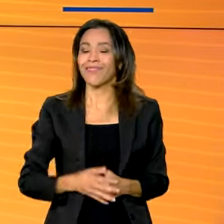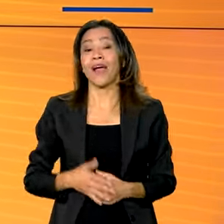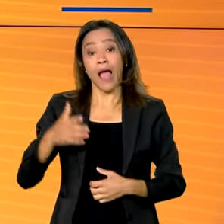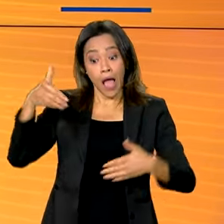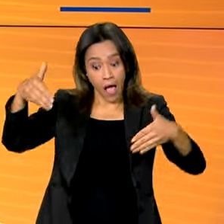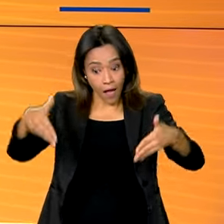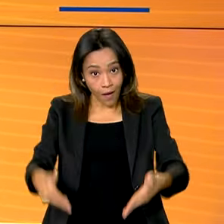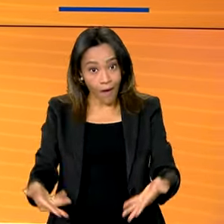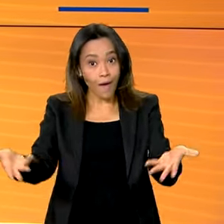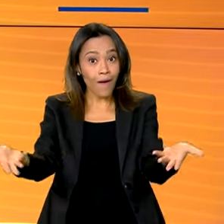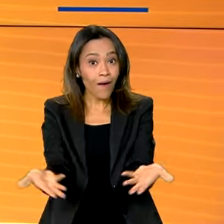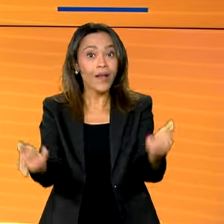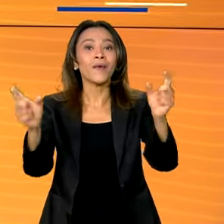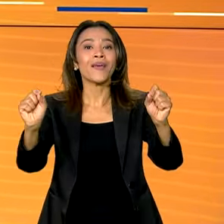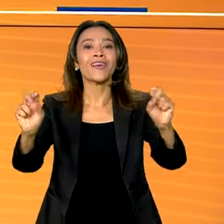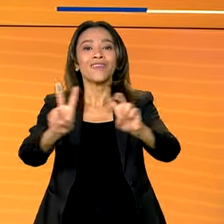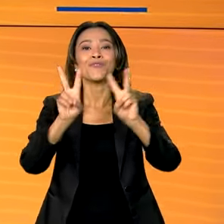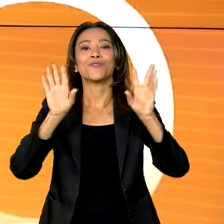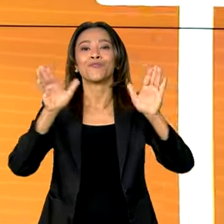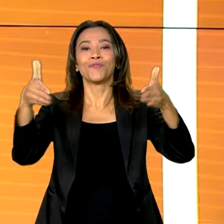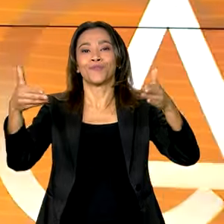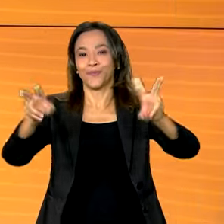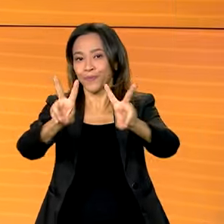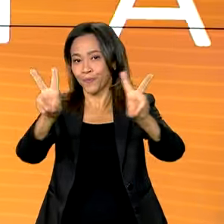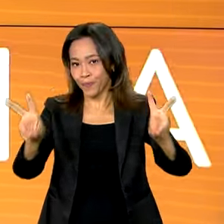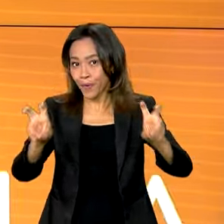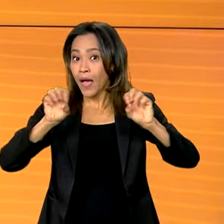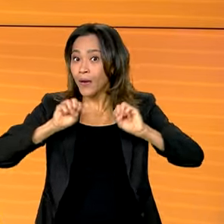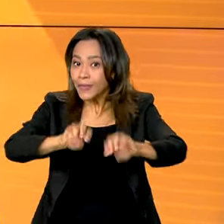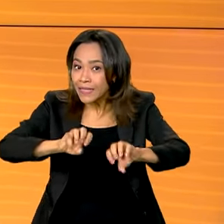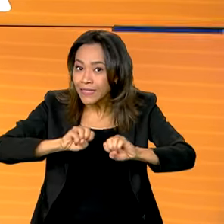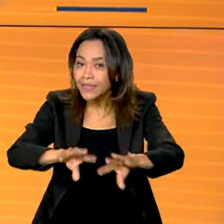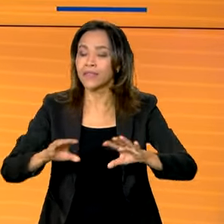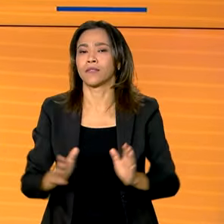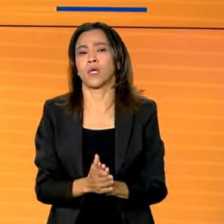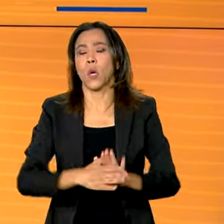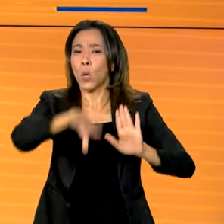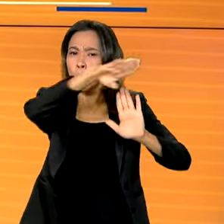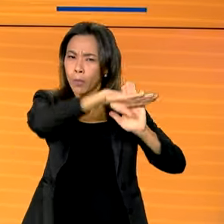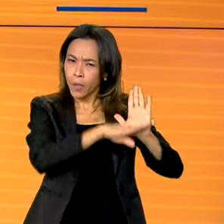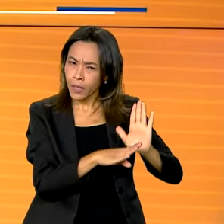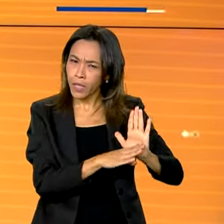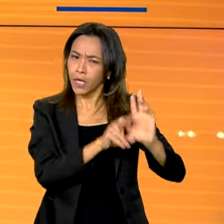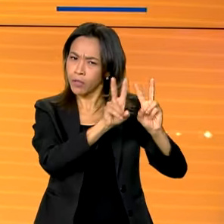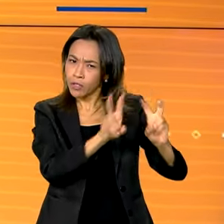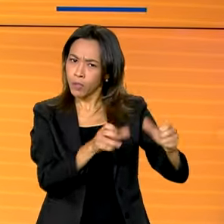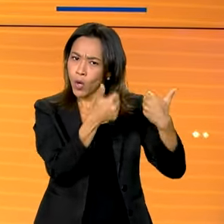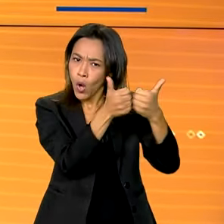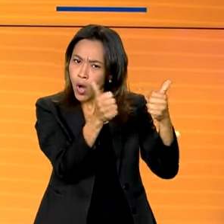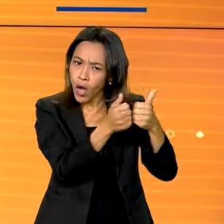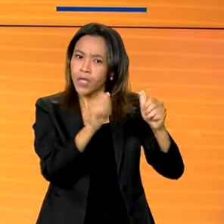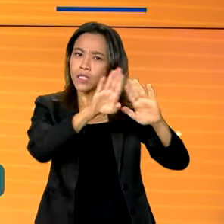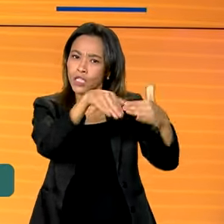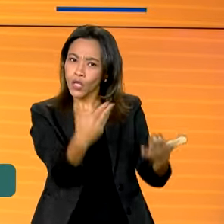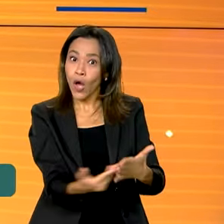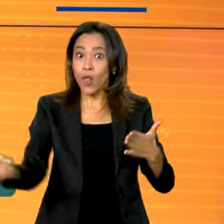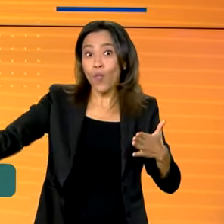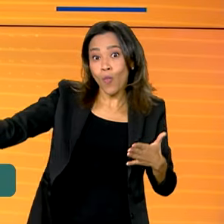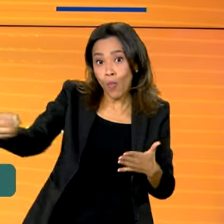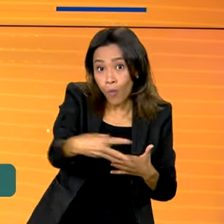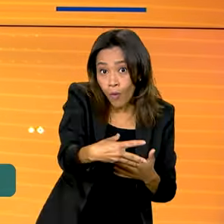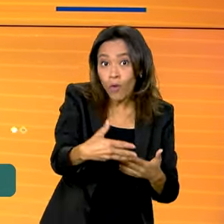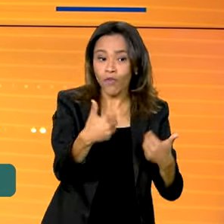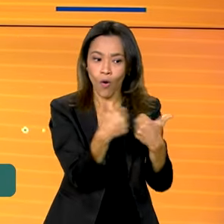A gente vai falar de educação. O programa Caminhos da Escola ganhou um reforço. Uma nova frota de